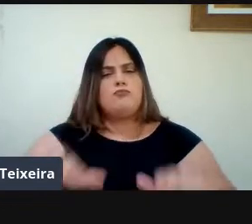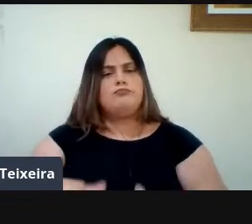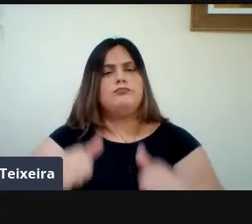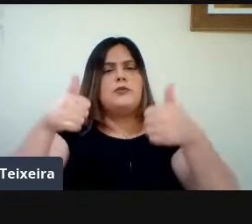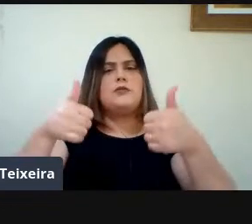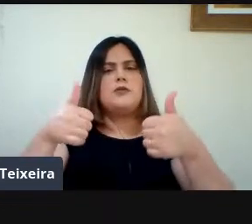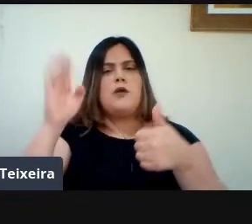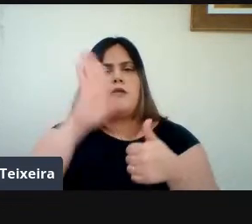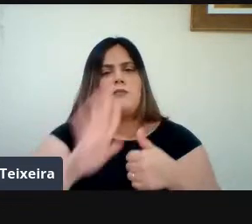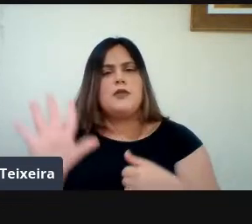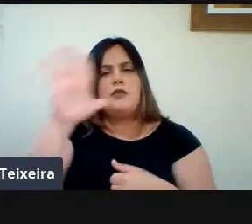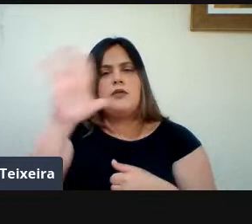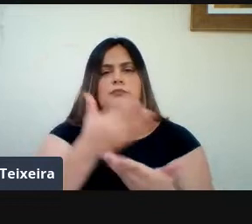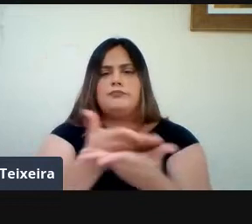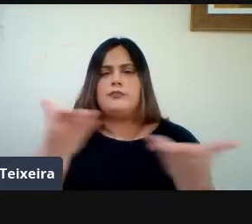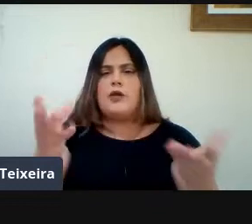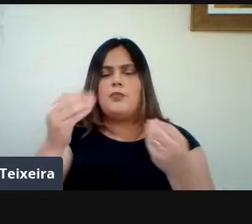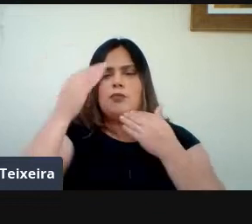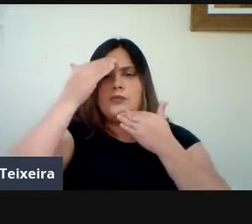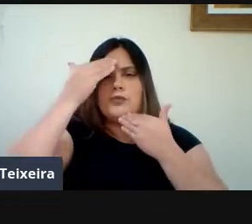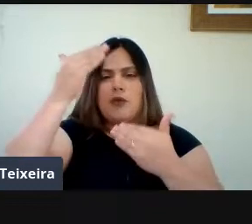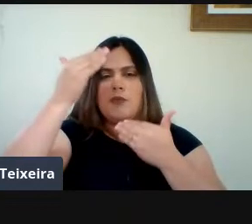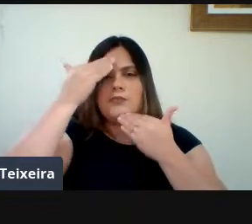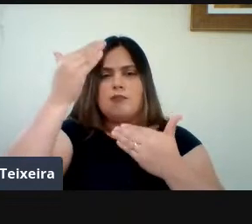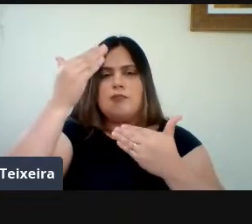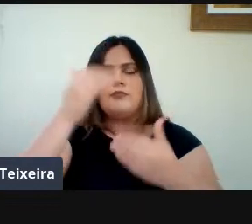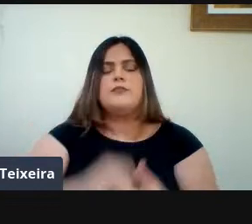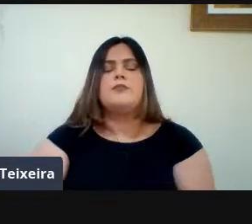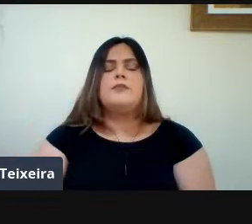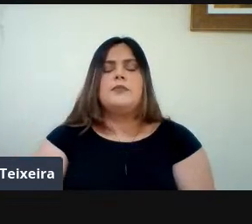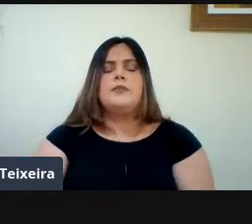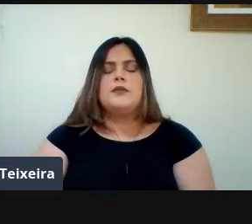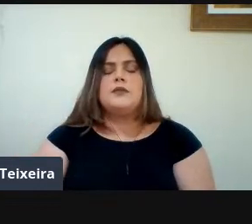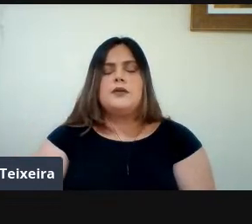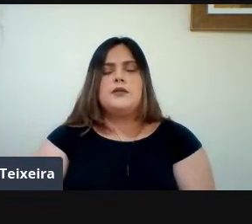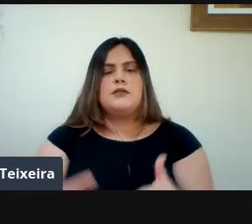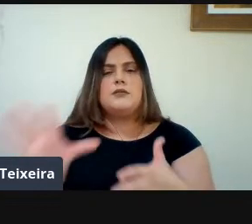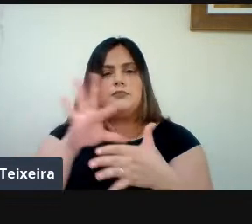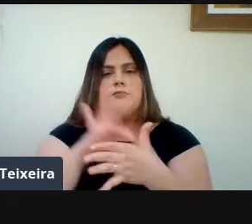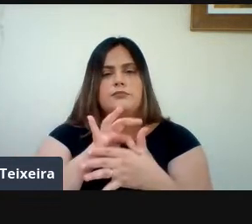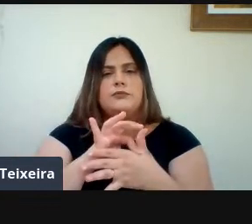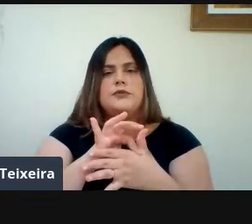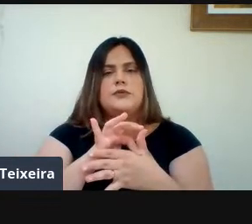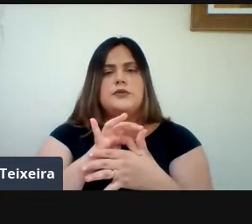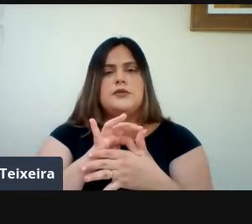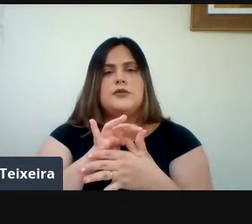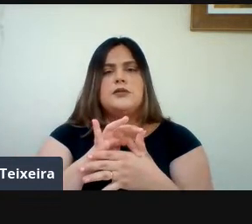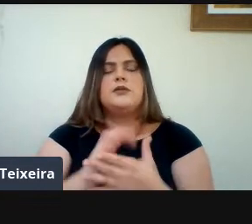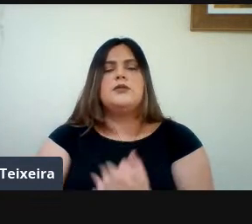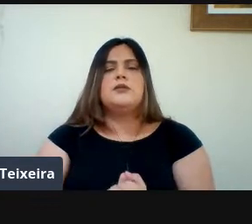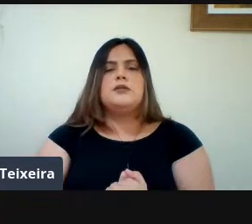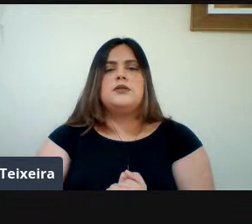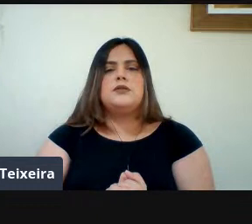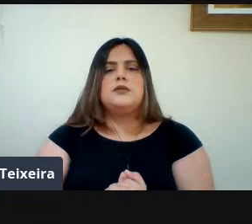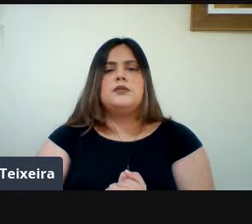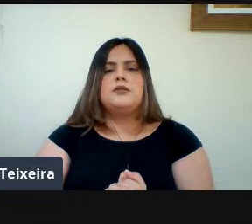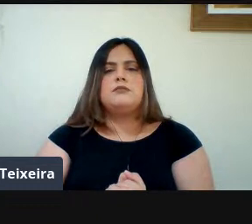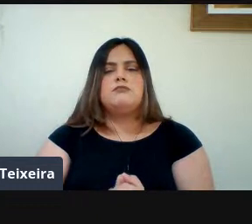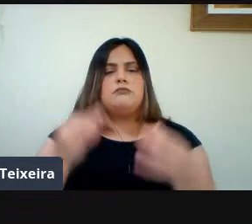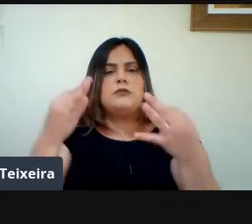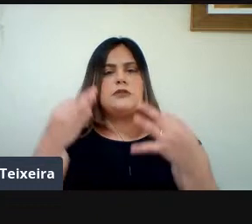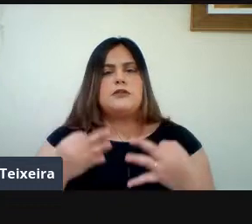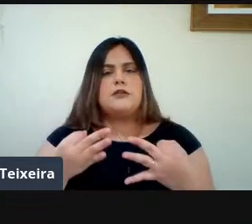Muito Obrigado Muito Obrigado Por Estarem Aqui Presentes Nessa Solentade Vocês Que Fazem Parte Da Mesa Diretora